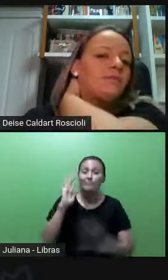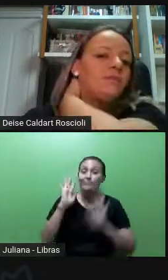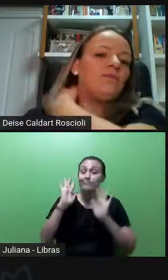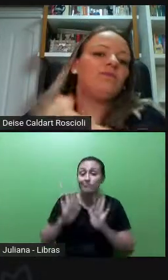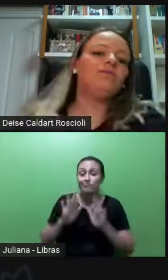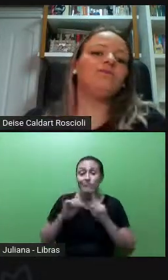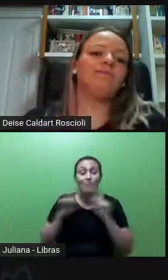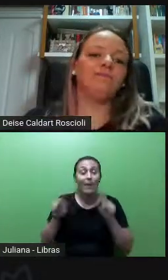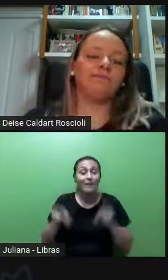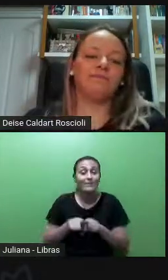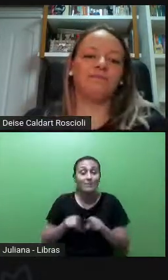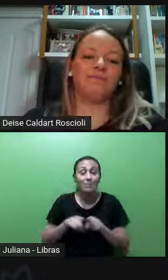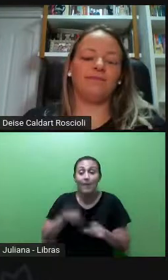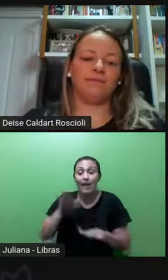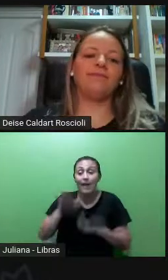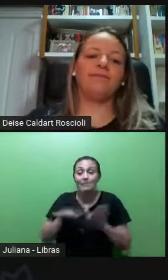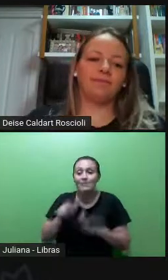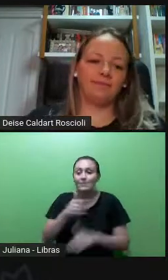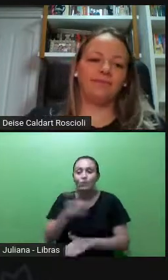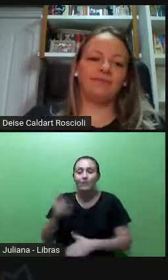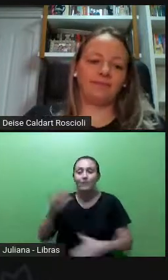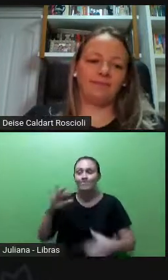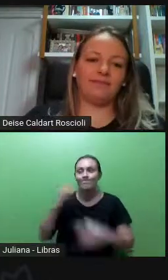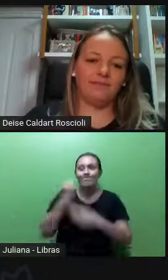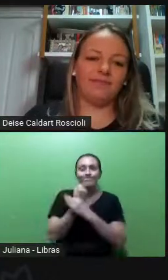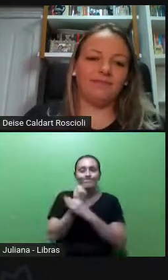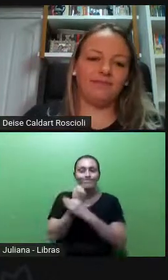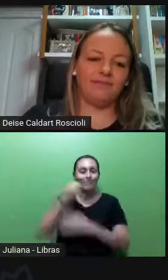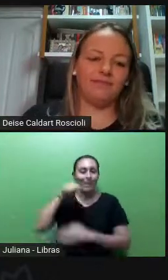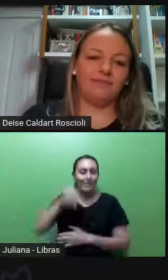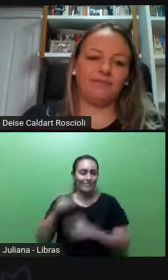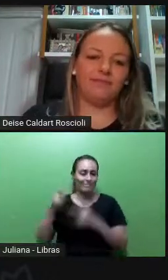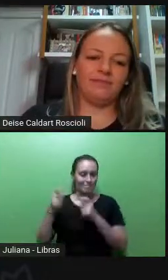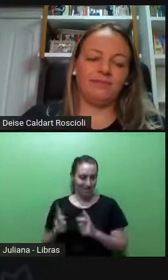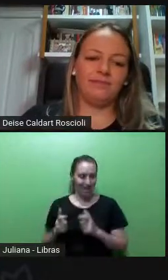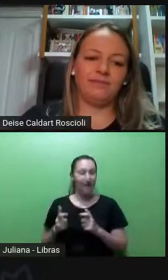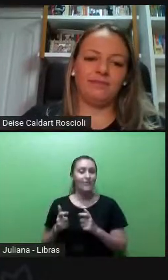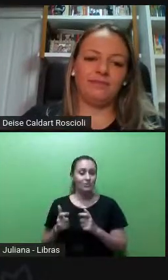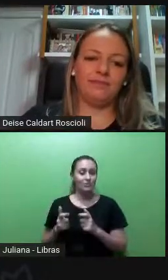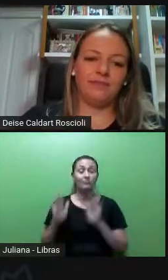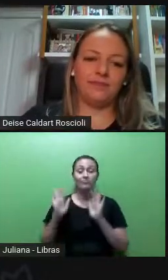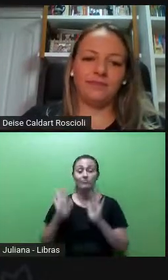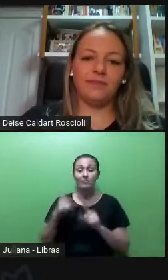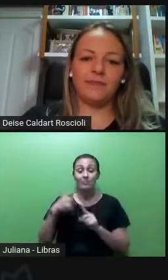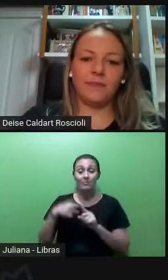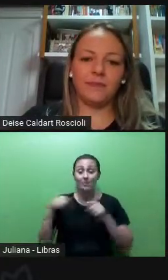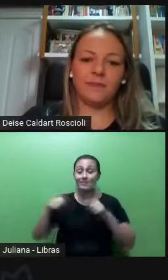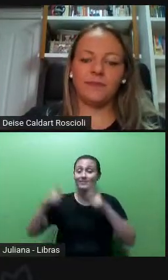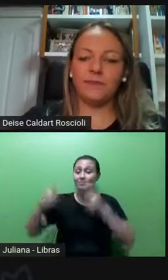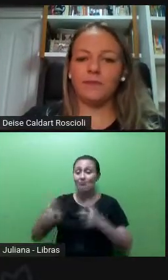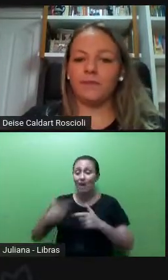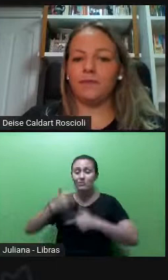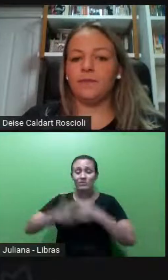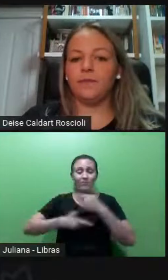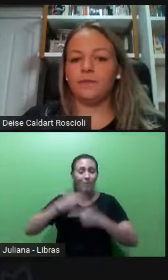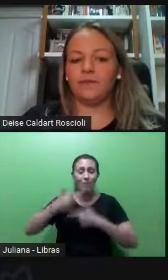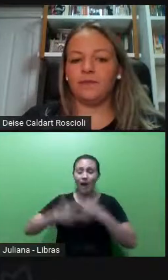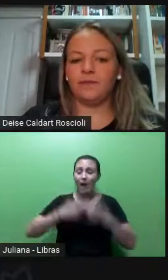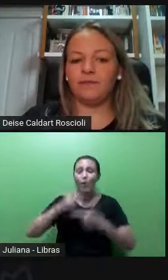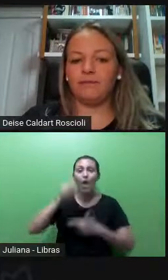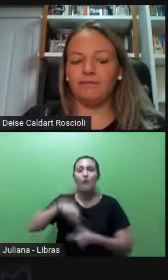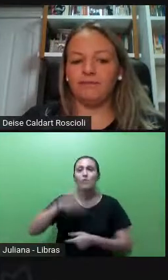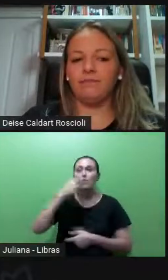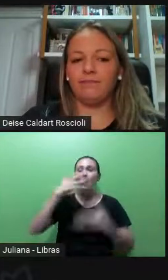se sentir ainda com força naquele espaço. espaço. Porque espaço, o espaço de trabalho é um espaço de poder.